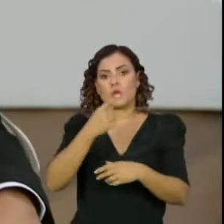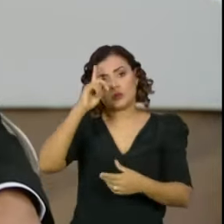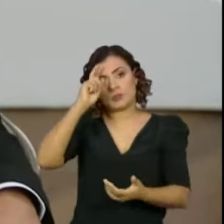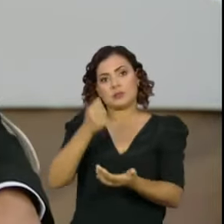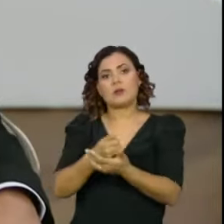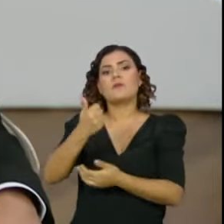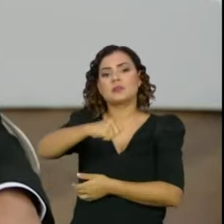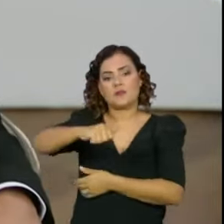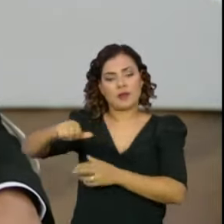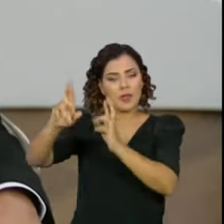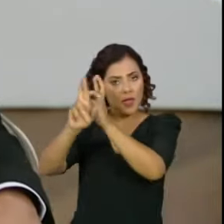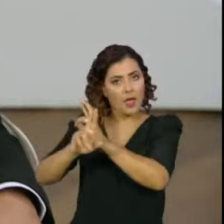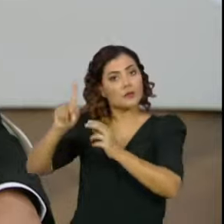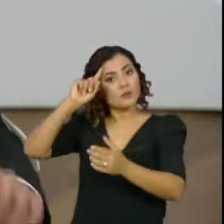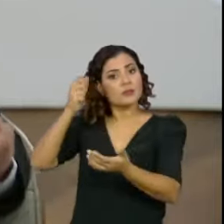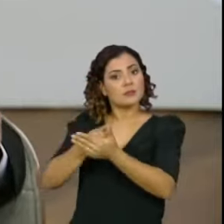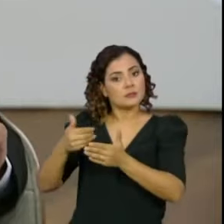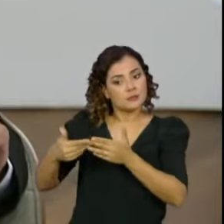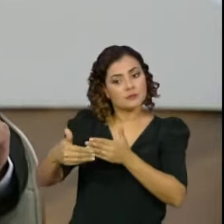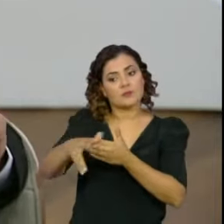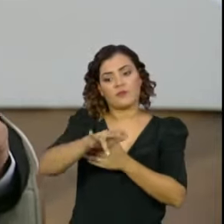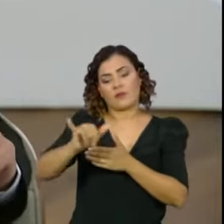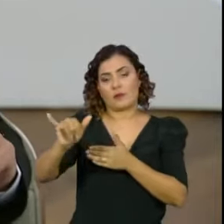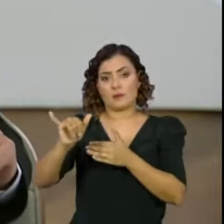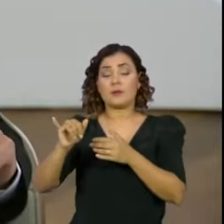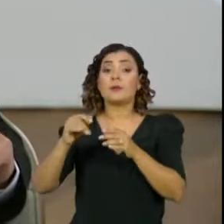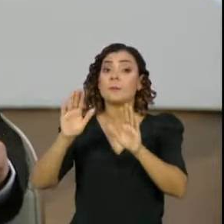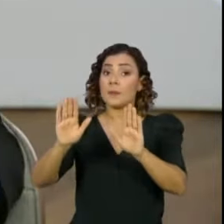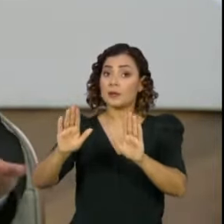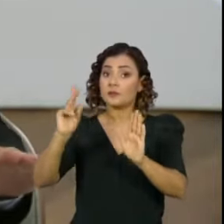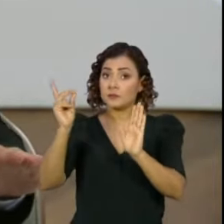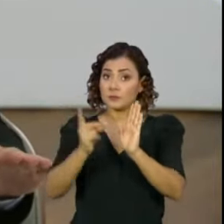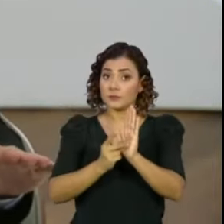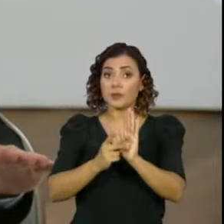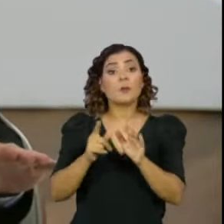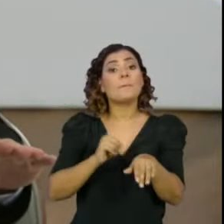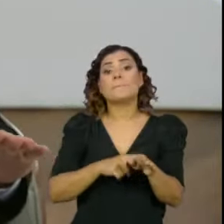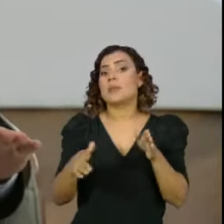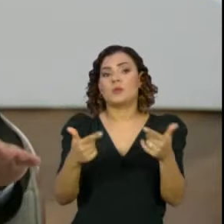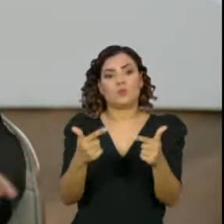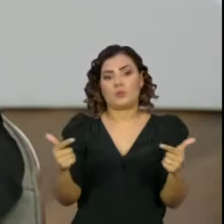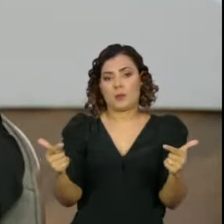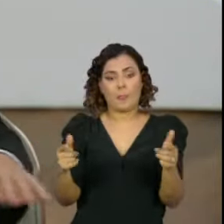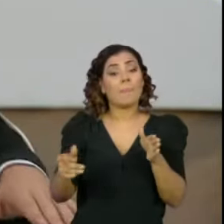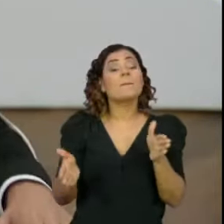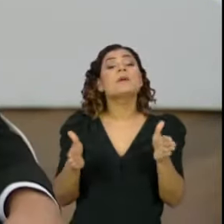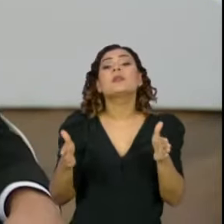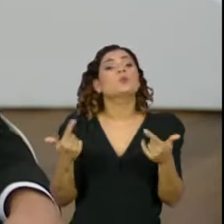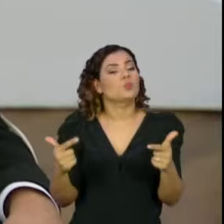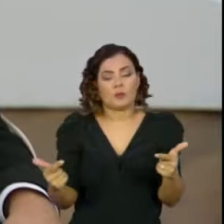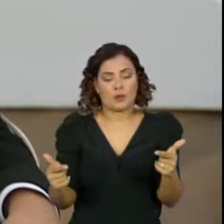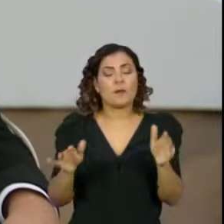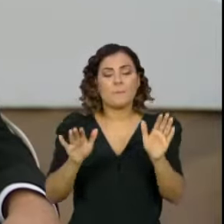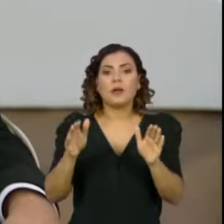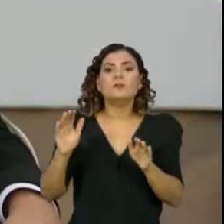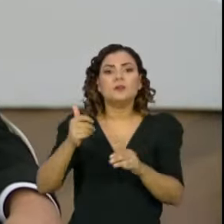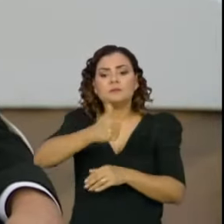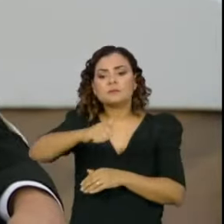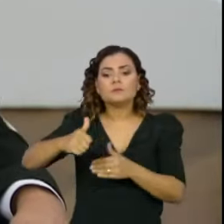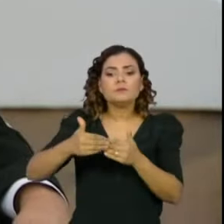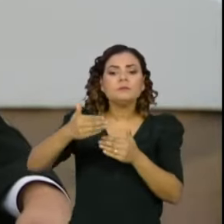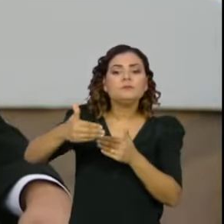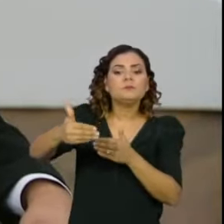critérios todos e nós vamos tomar uma decisão oportunamente. Lembrando que... E qual o prazo? Não há prazo. Nós vamos avaliar o andamento, nos próximos dias,